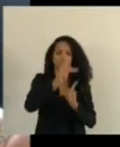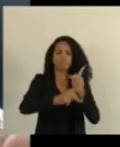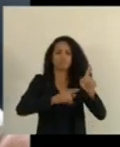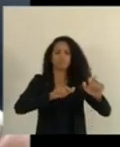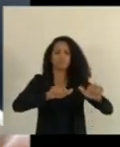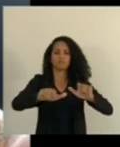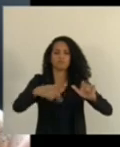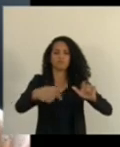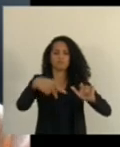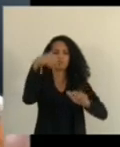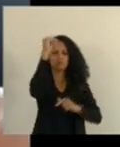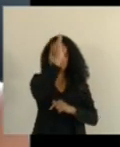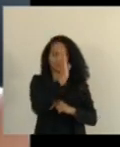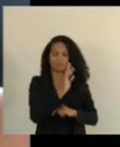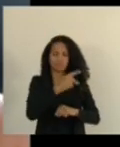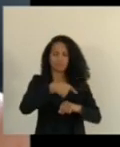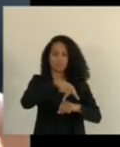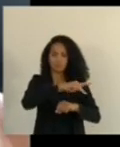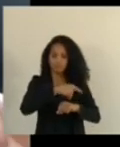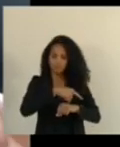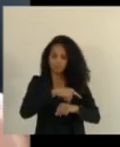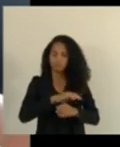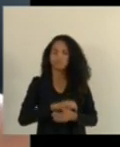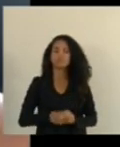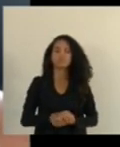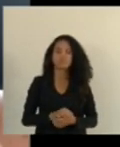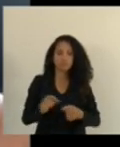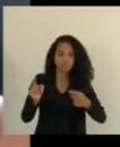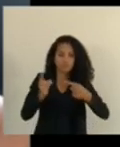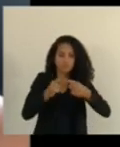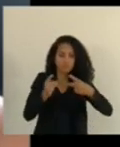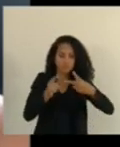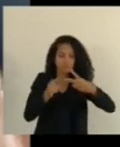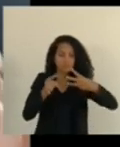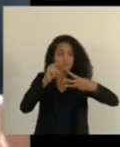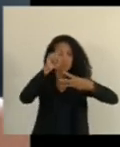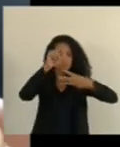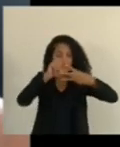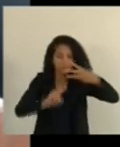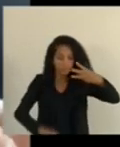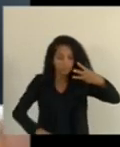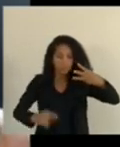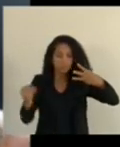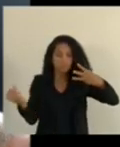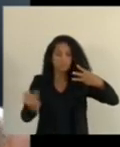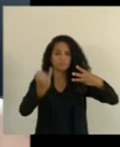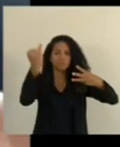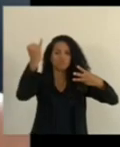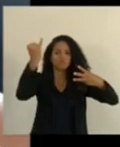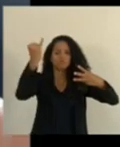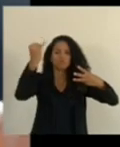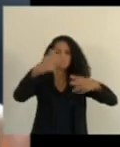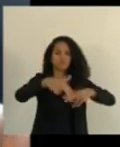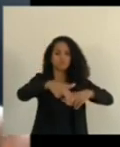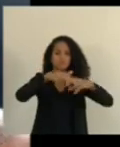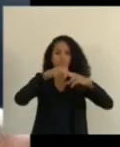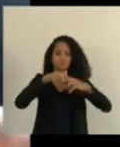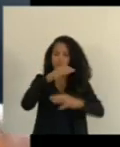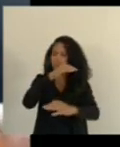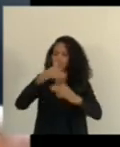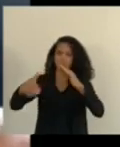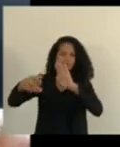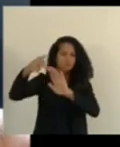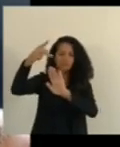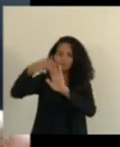país. Existem três questões fundamentais para que eu não concordasse